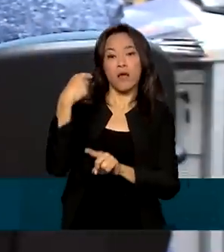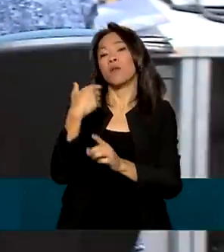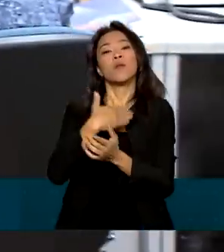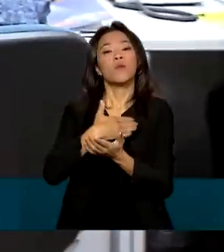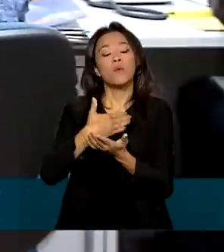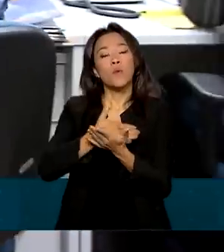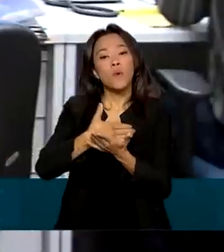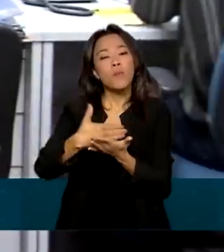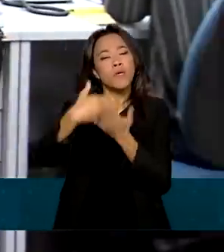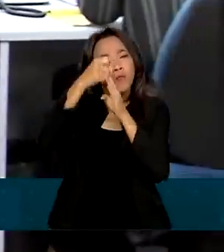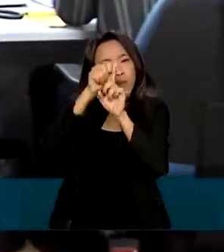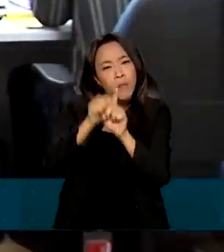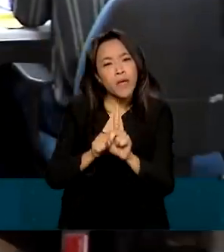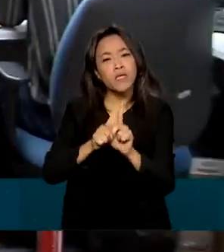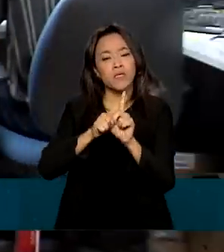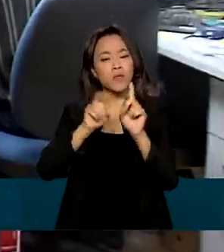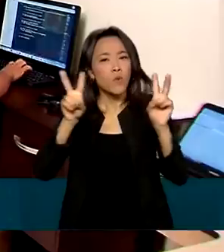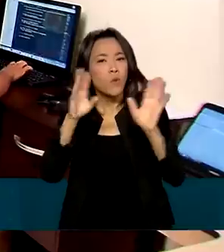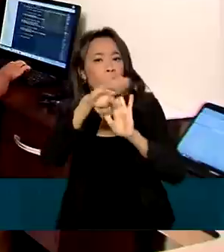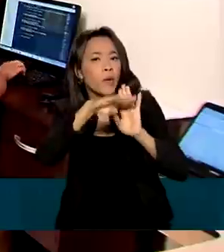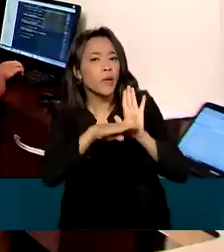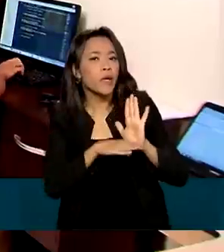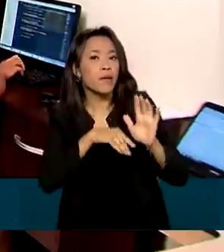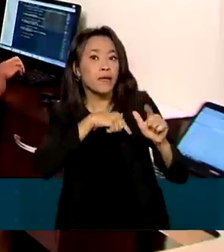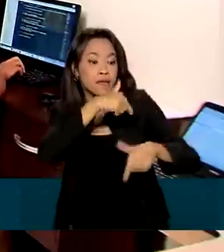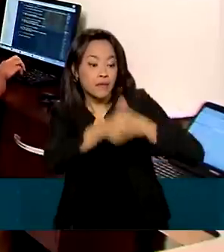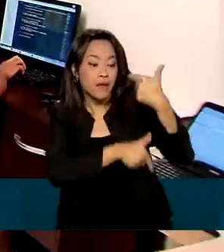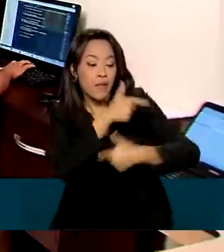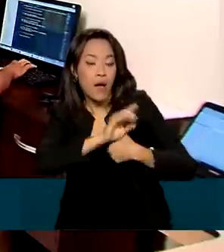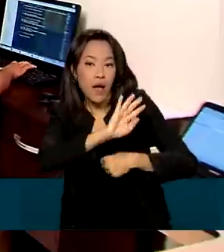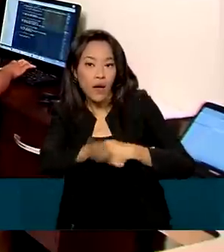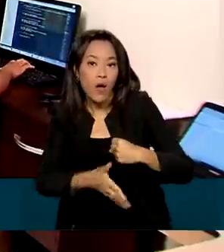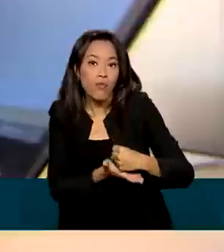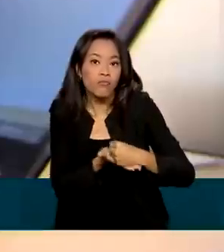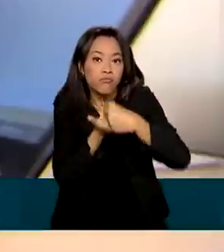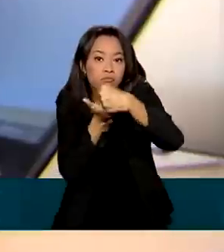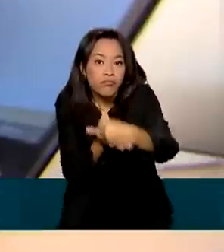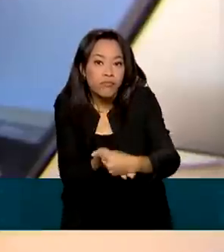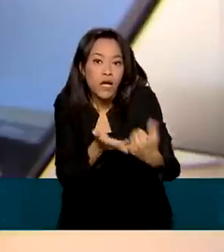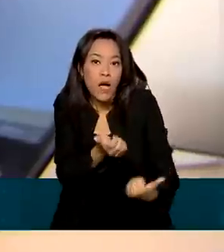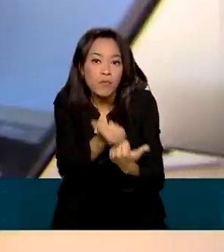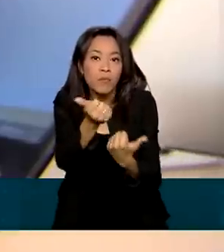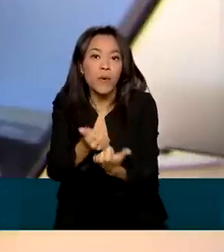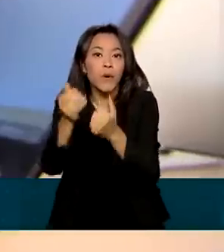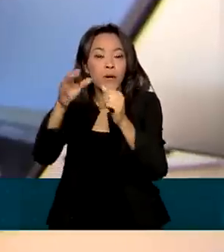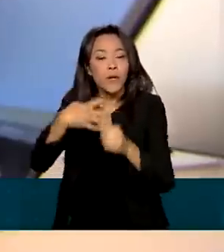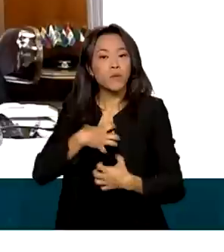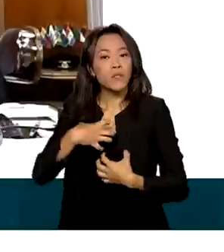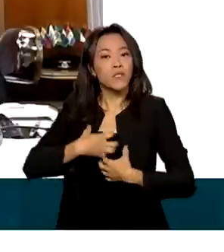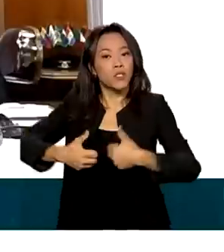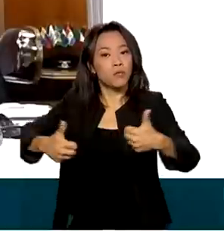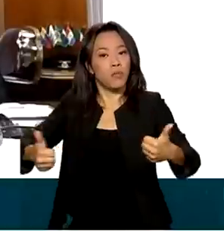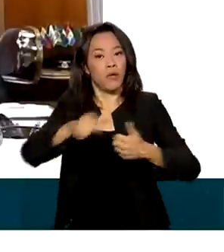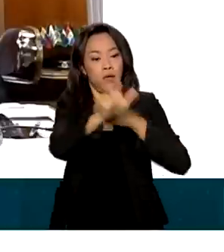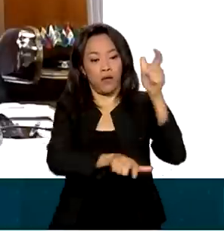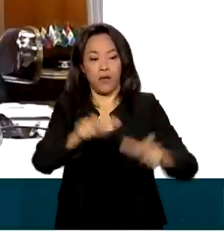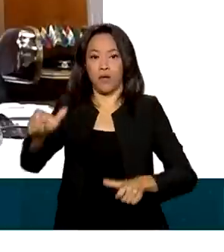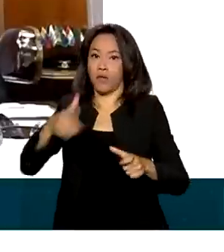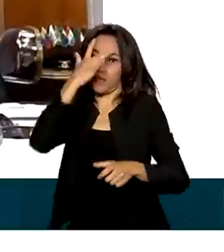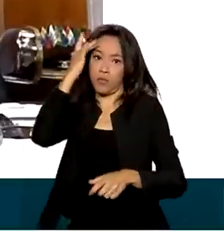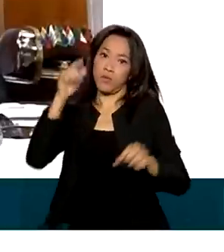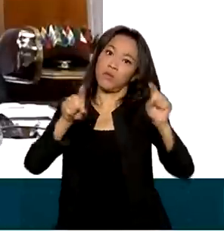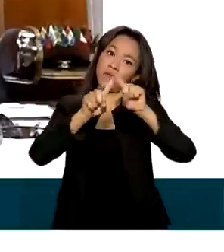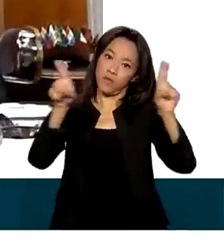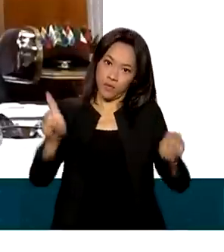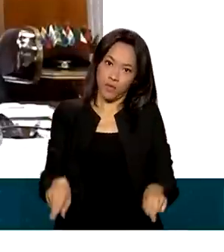o programa Trabalho Sustentável. São condutas que priorizam o bem-estar dos funcionários. O importante é